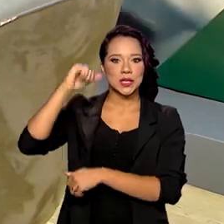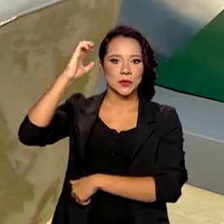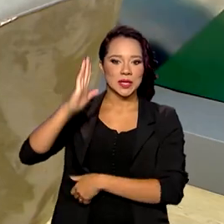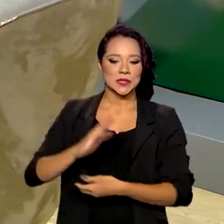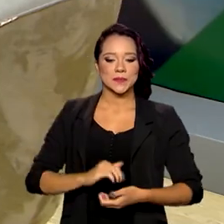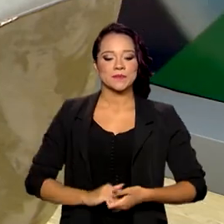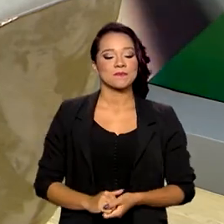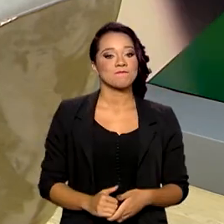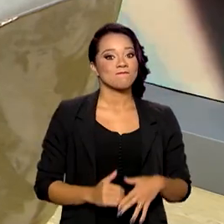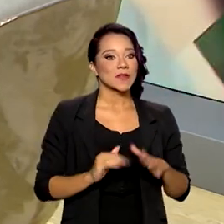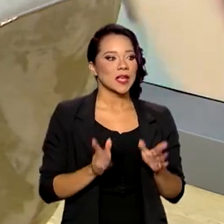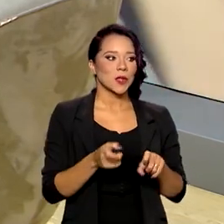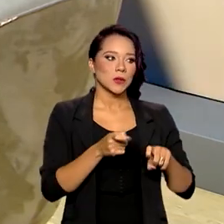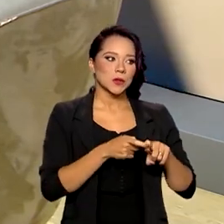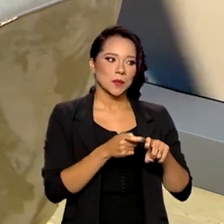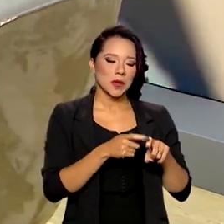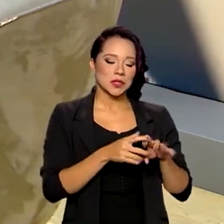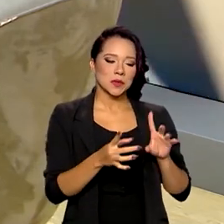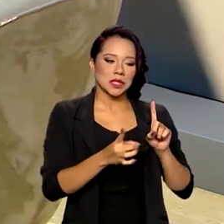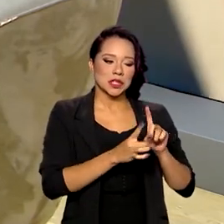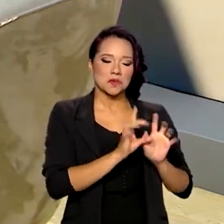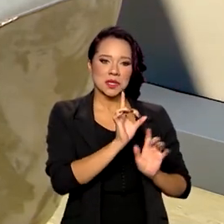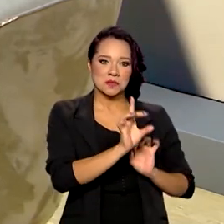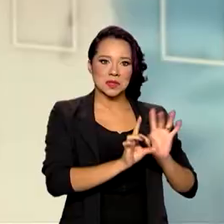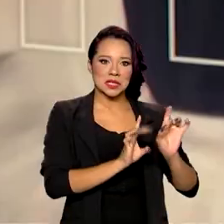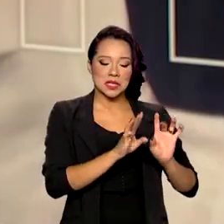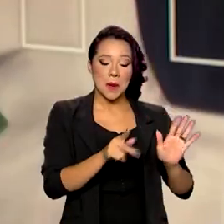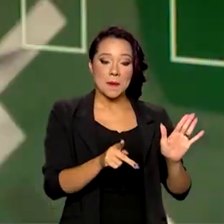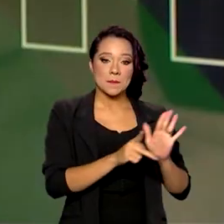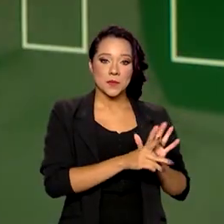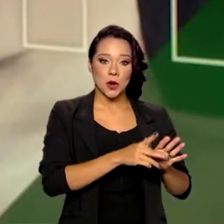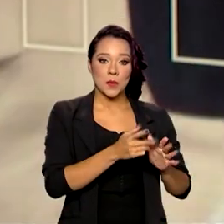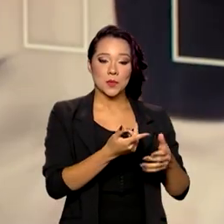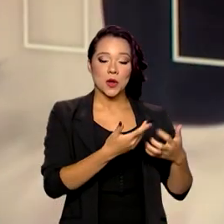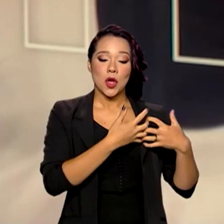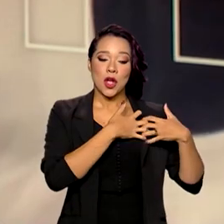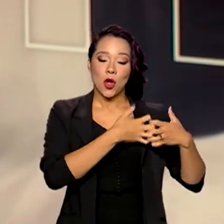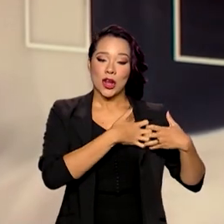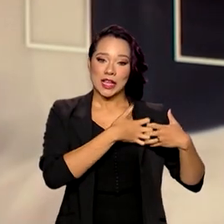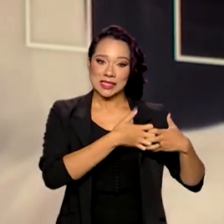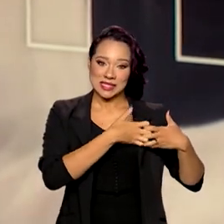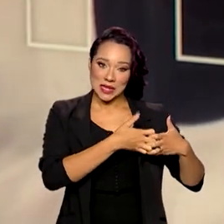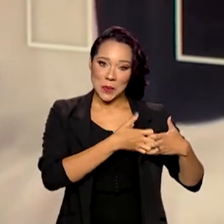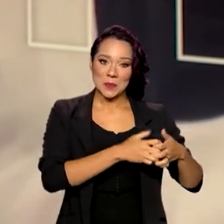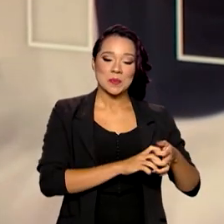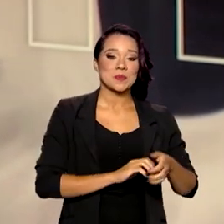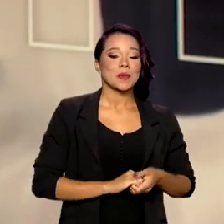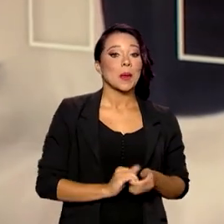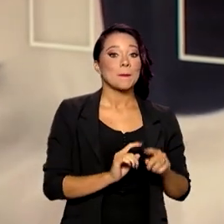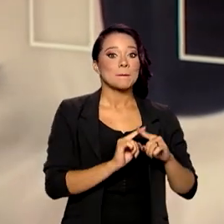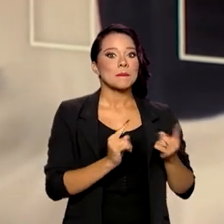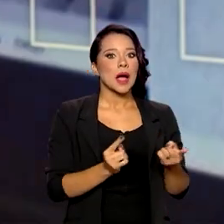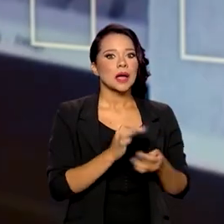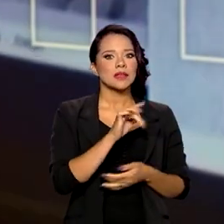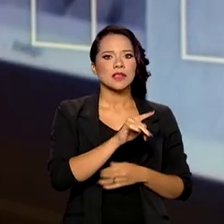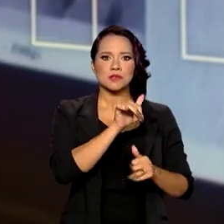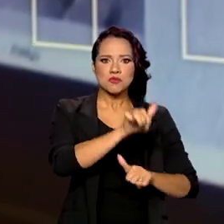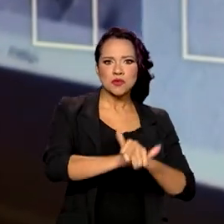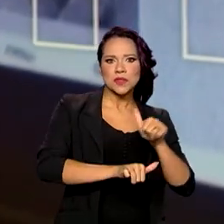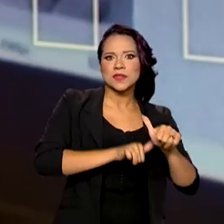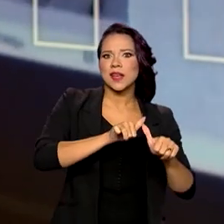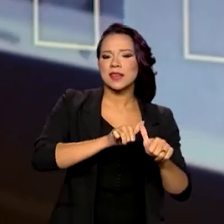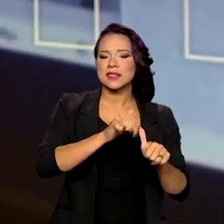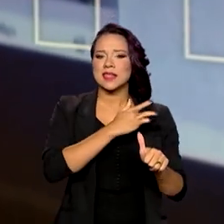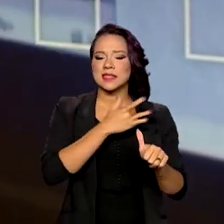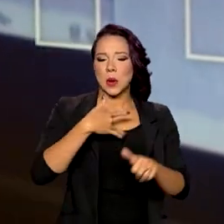Brasil. Bom, eu sou um médico da atenção especializada. Eu sou especialista em cateterismo do coração. Mas as grandes transformações